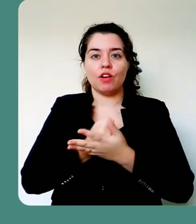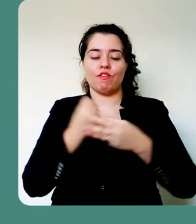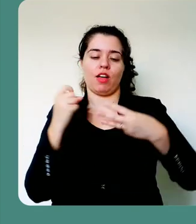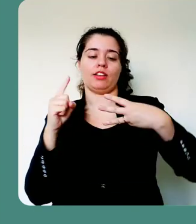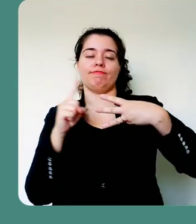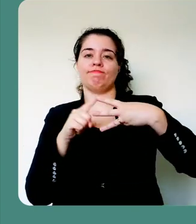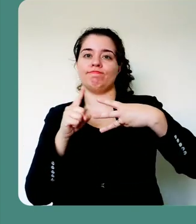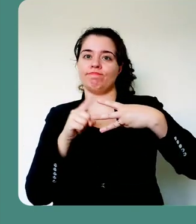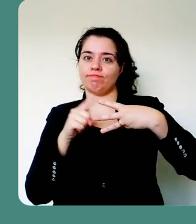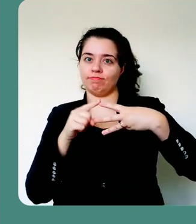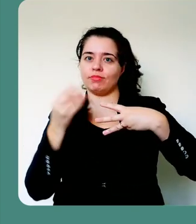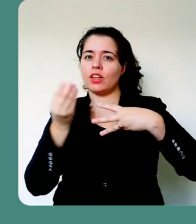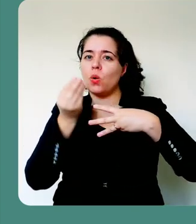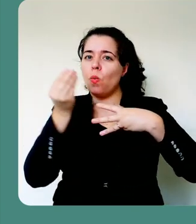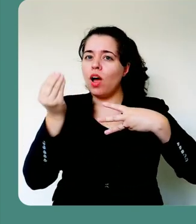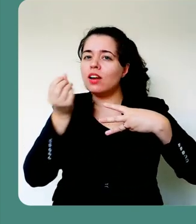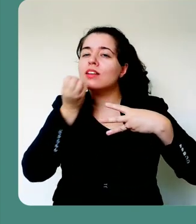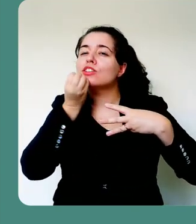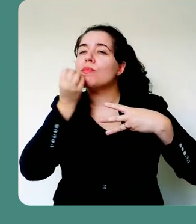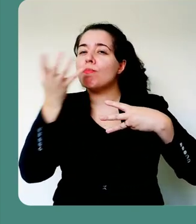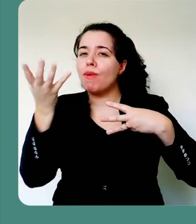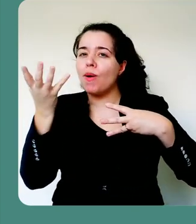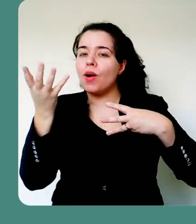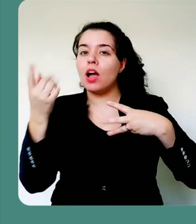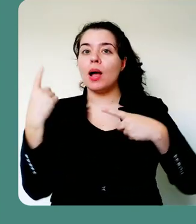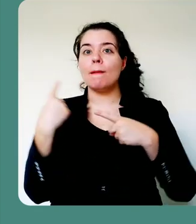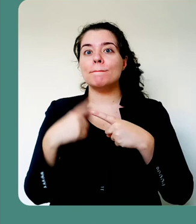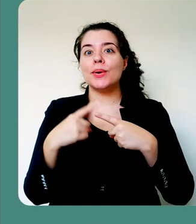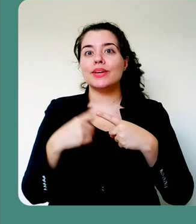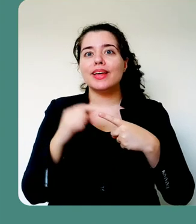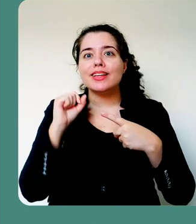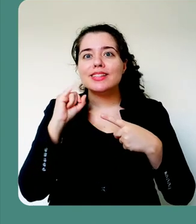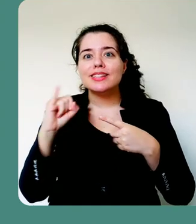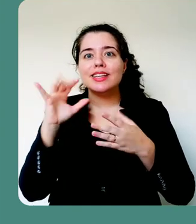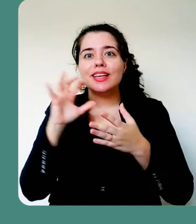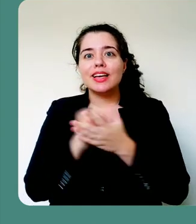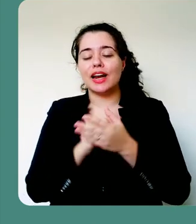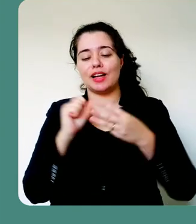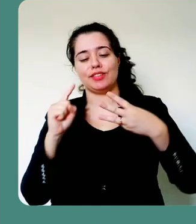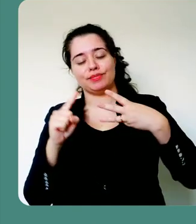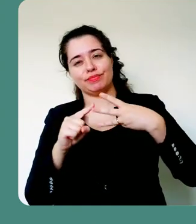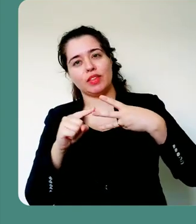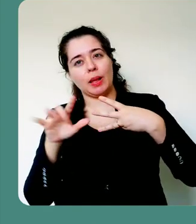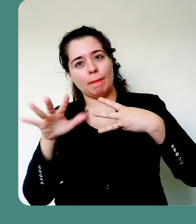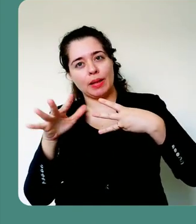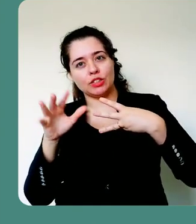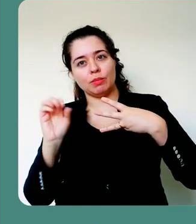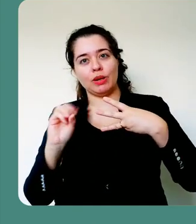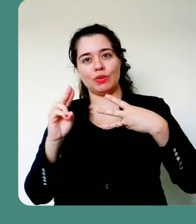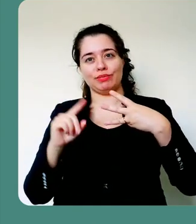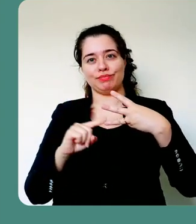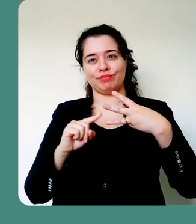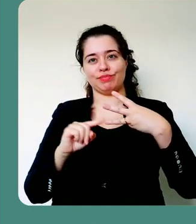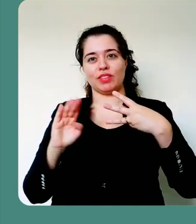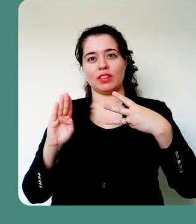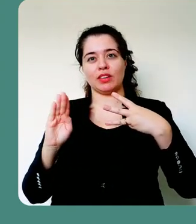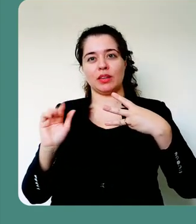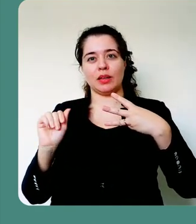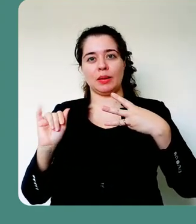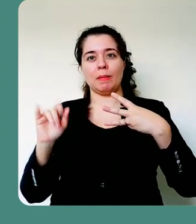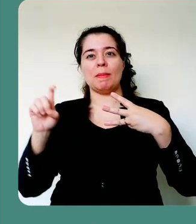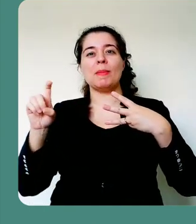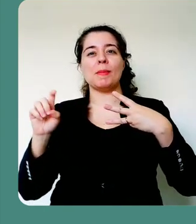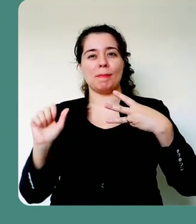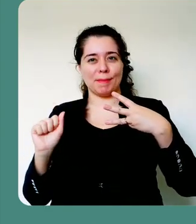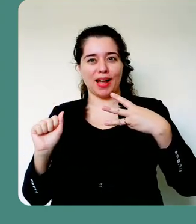a essa aqui que é um pouco melhor, se você utilizar recursos visuais que não são muito grandes, ou